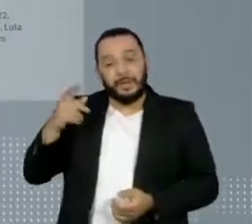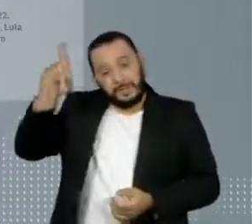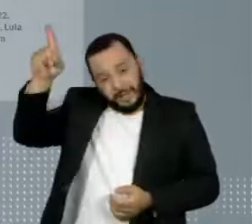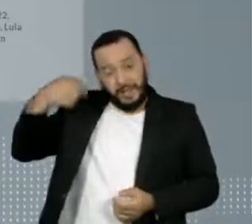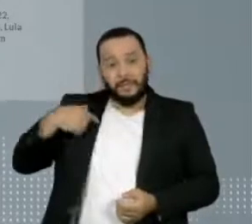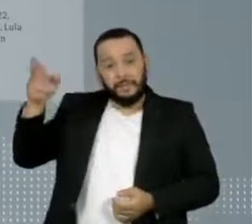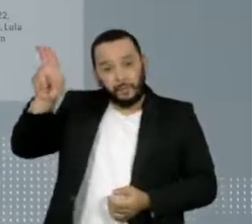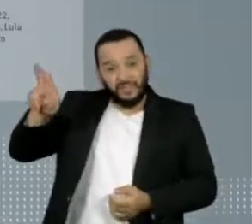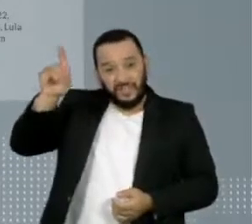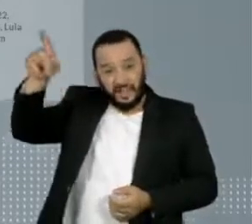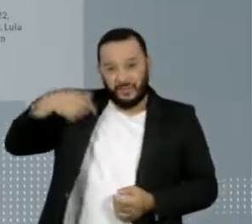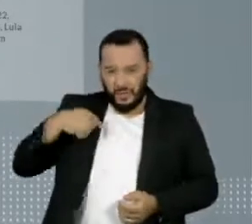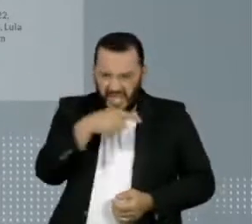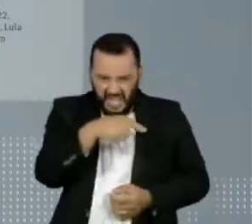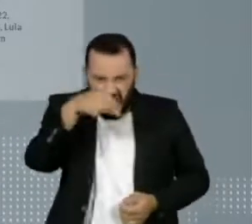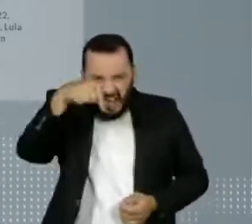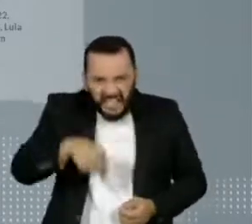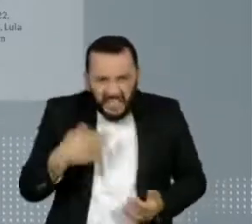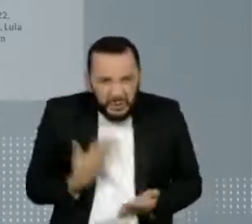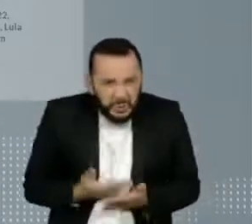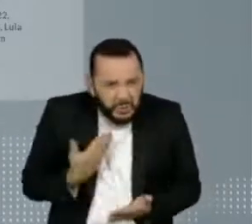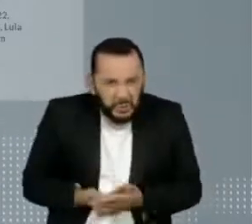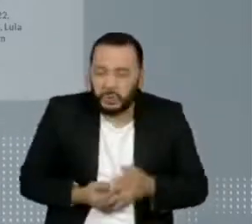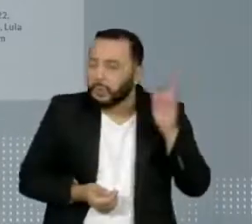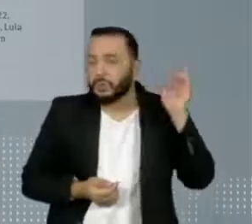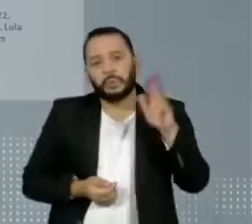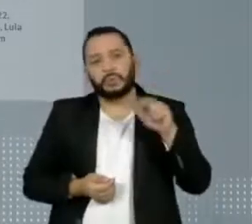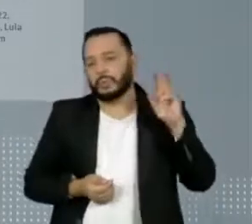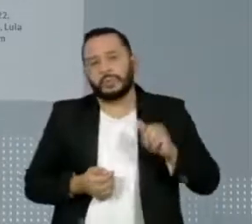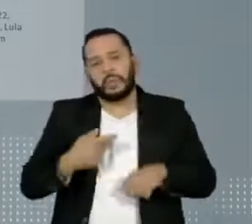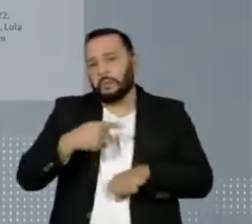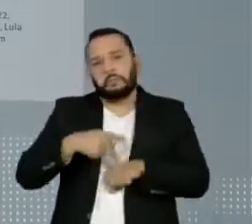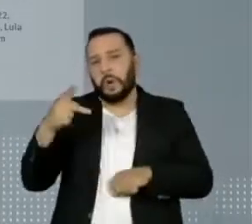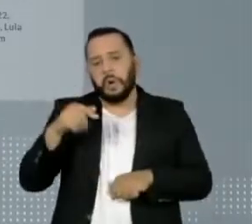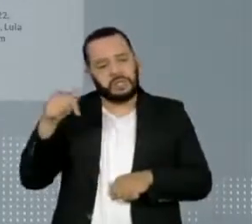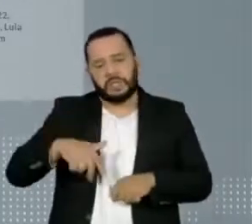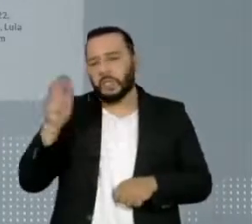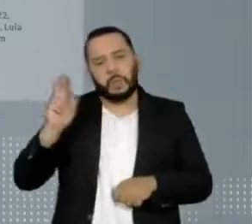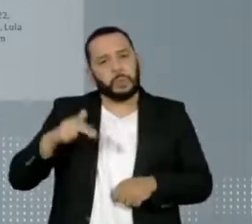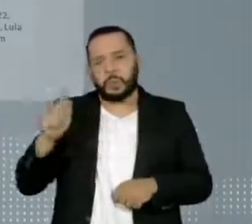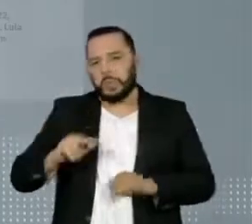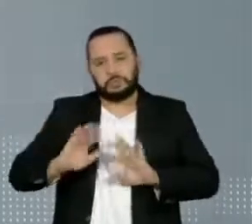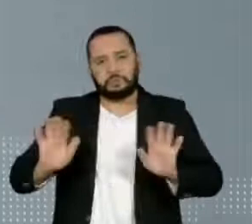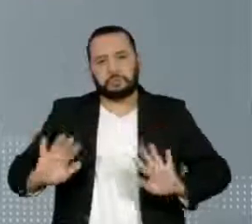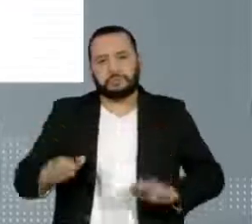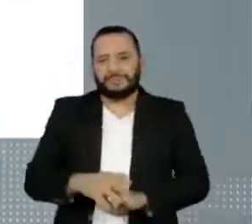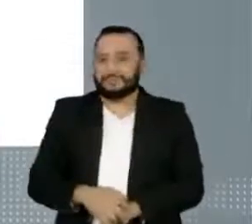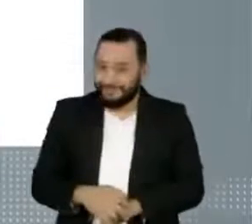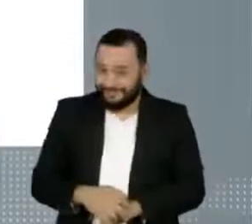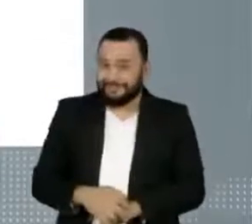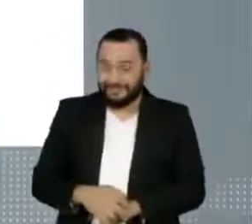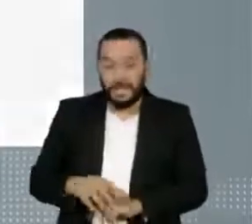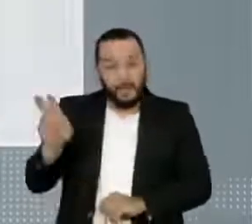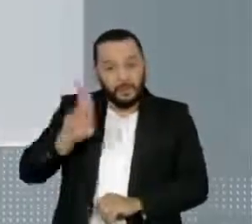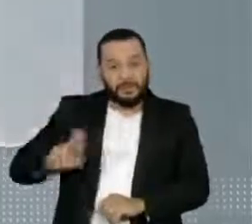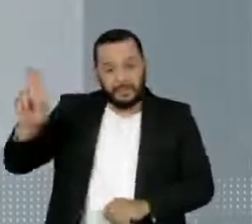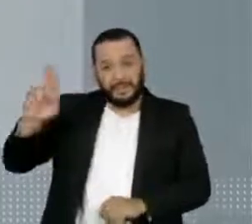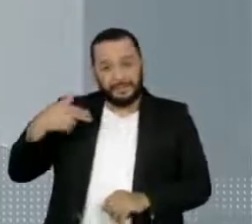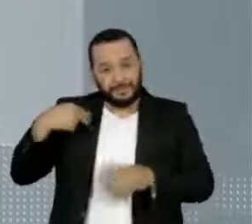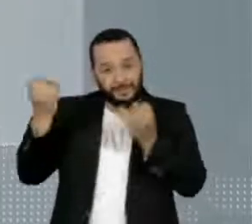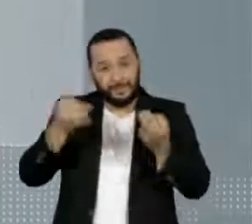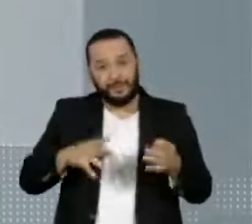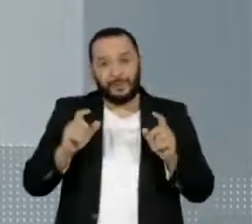ensino espanhola nega a existência do curso de pós-graduação que Cássio Marques diz ter feito. A universidade ainda